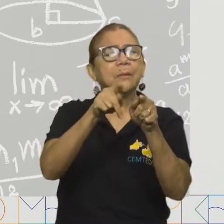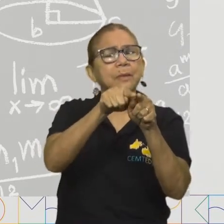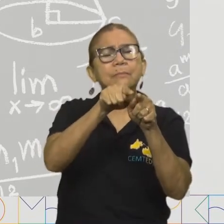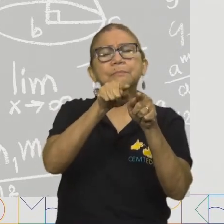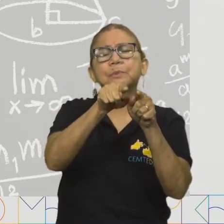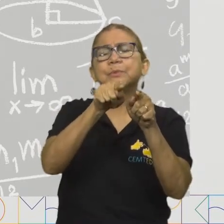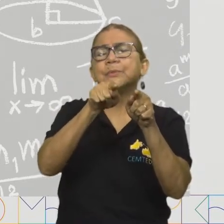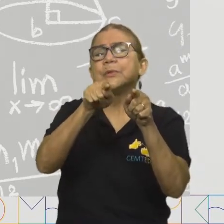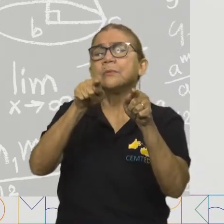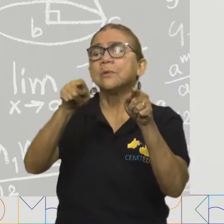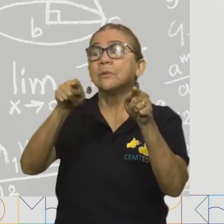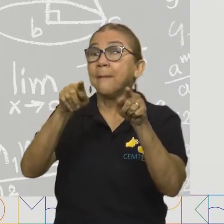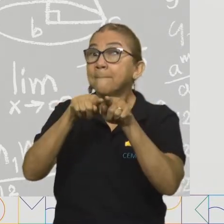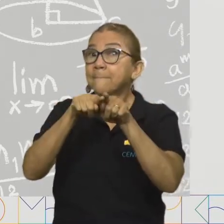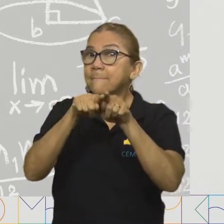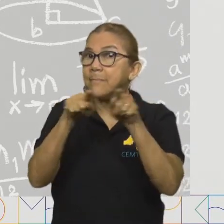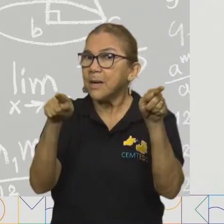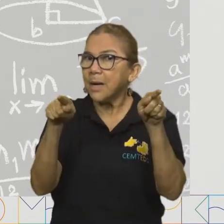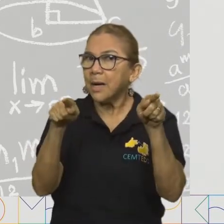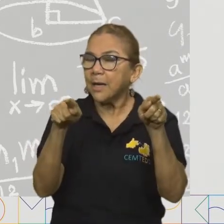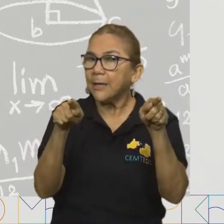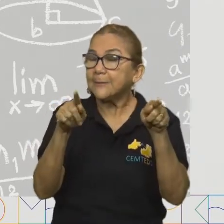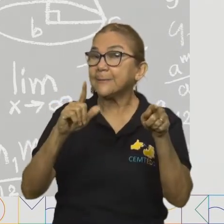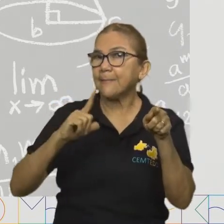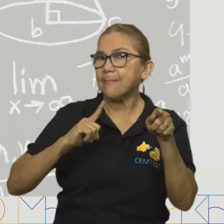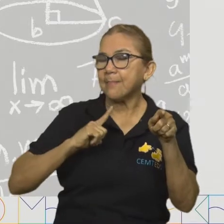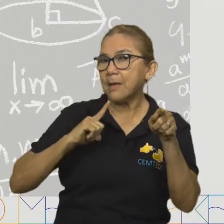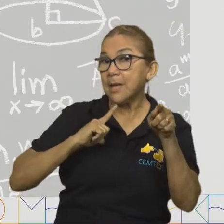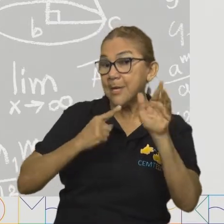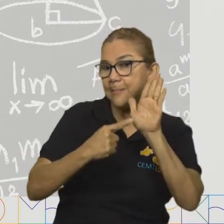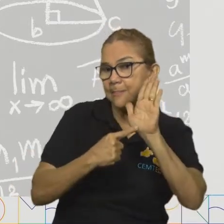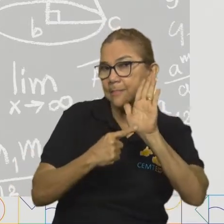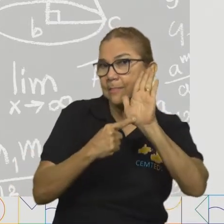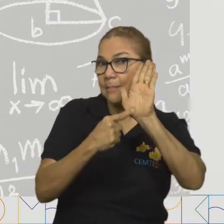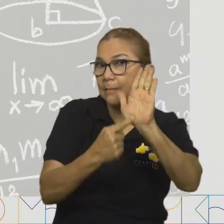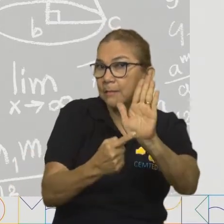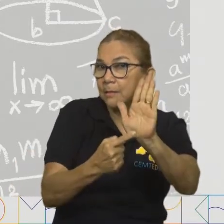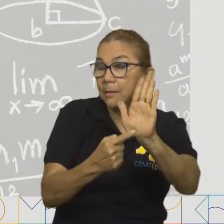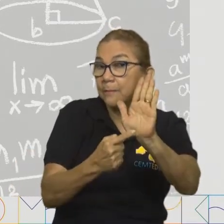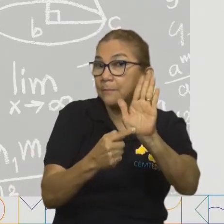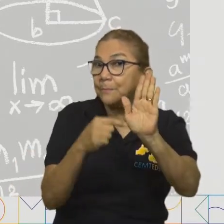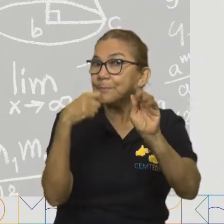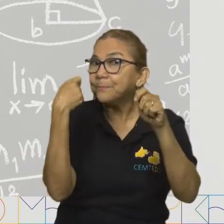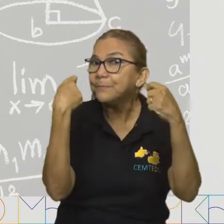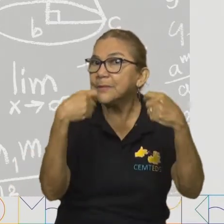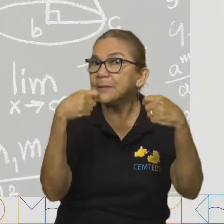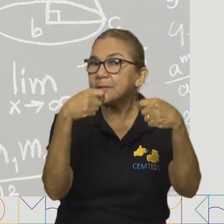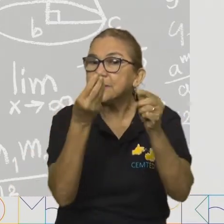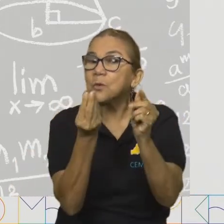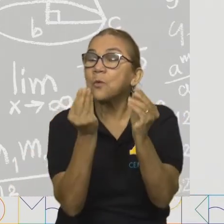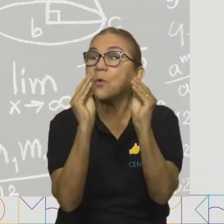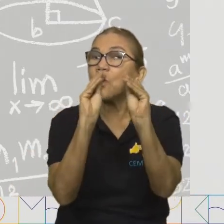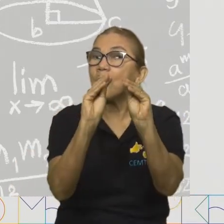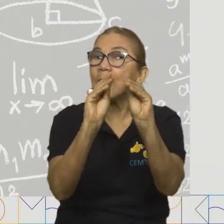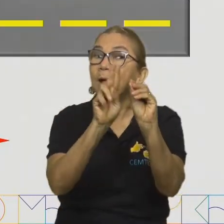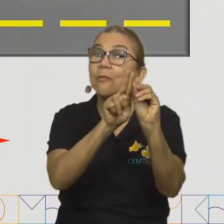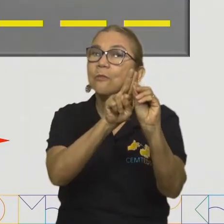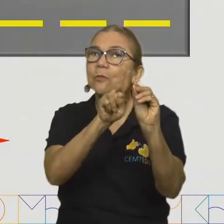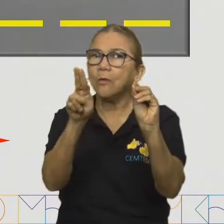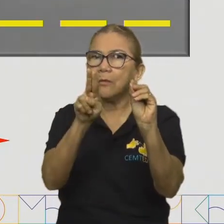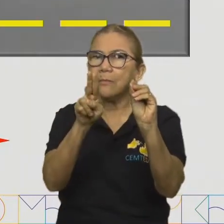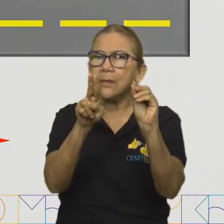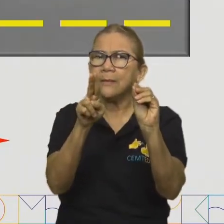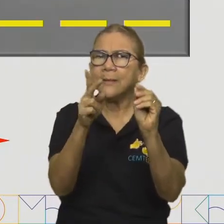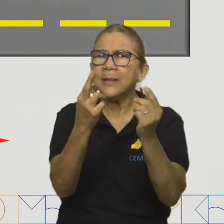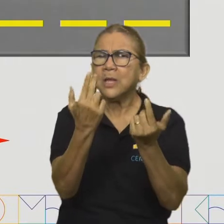ali, sempre presente. Mas ele só ganha um destaque quando colocamos um nome a ele. É